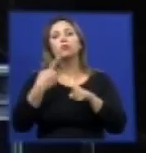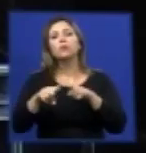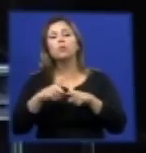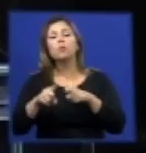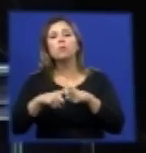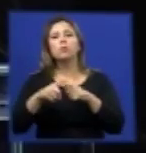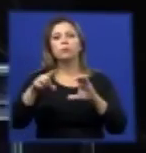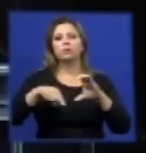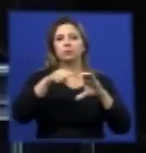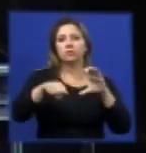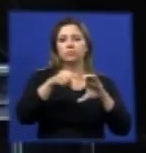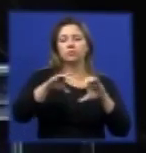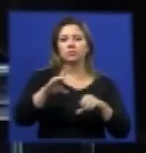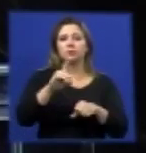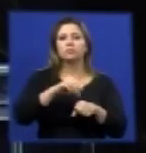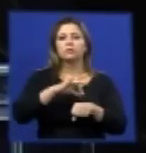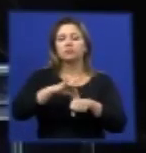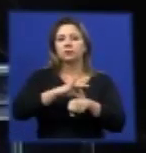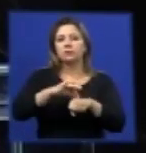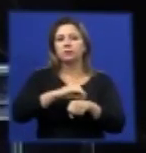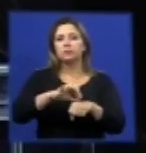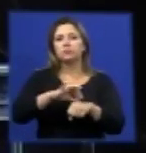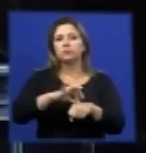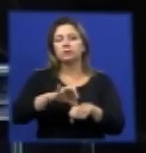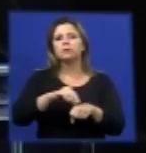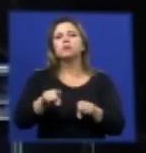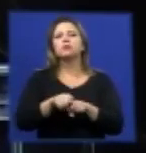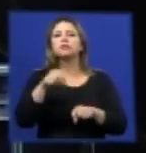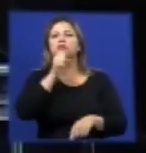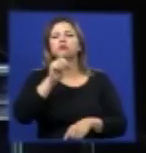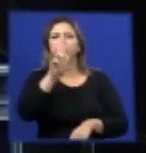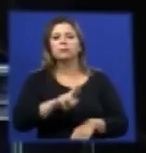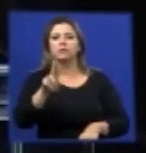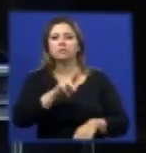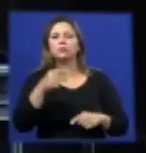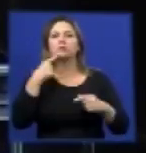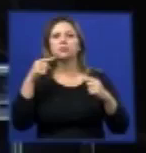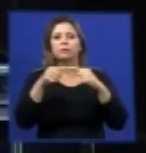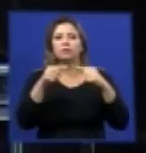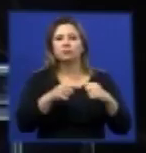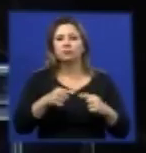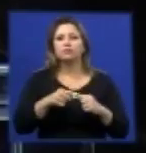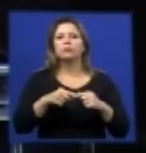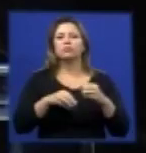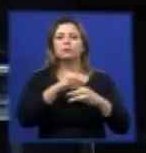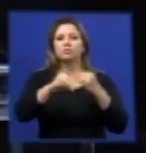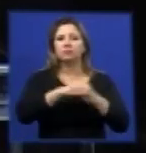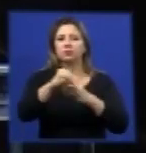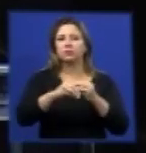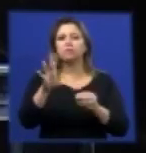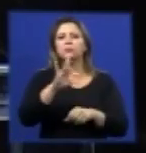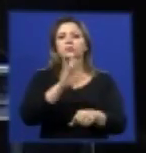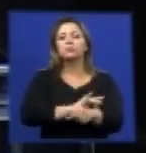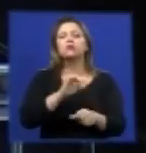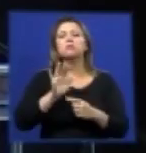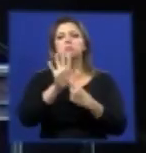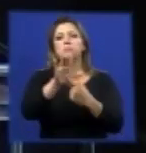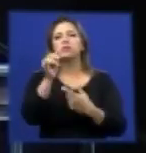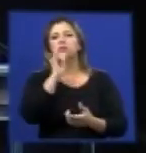de pneus com a transmissão de dengue e trazer alguns exemplos de como que isso acontece.